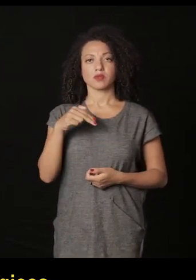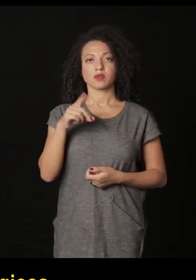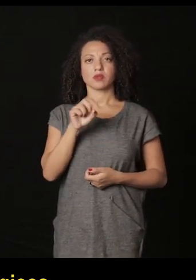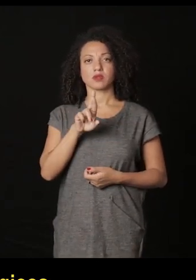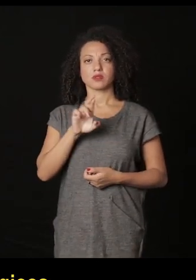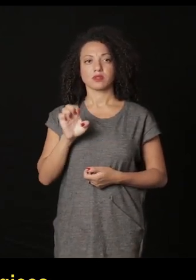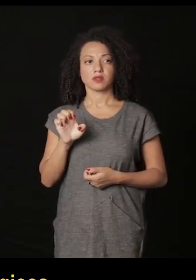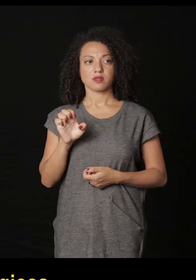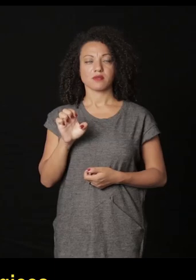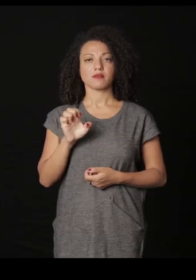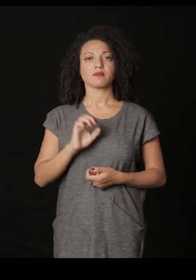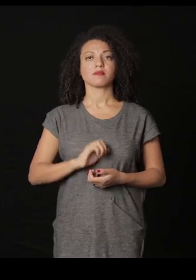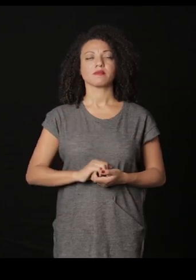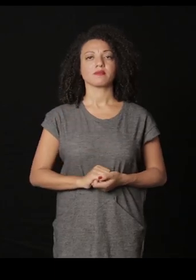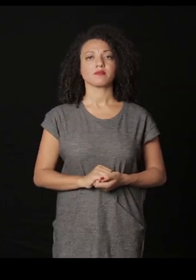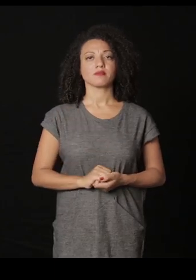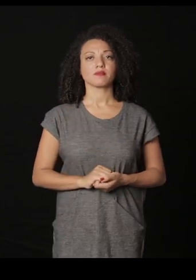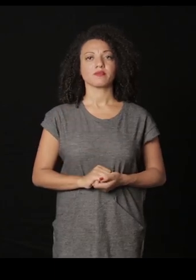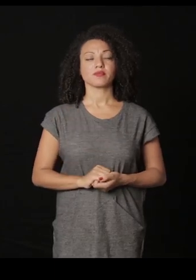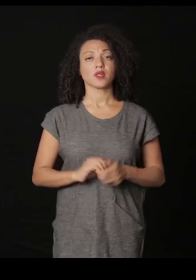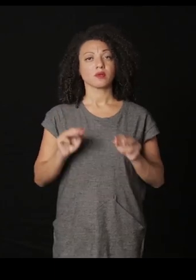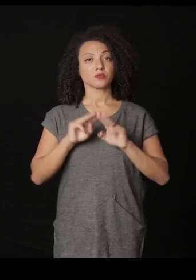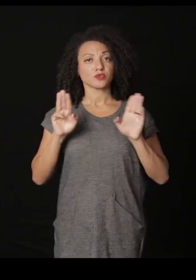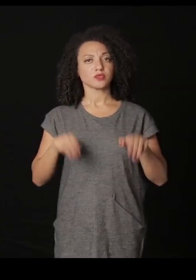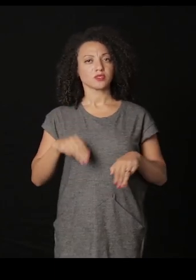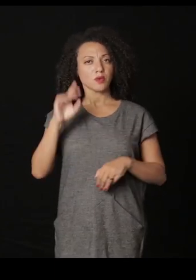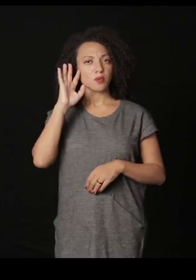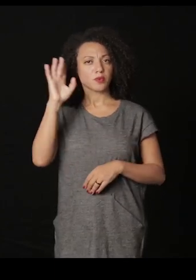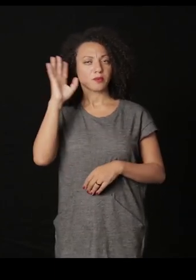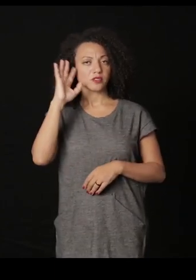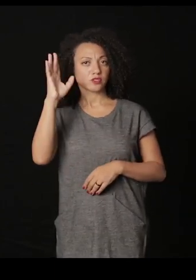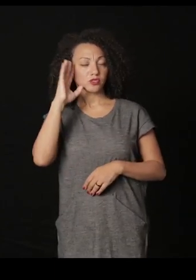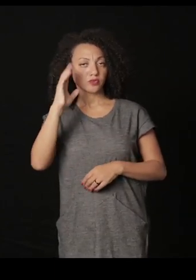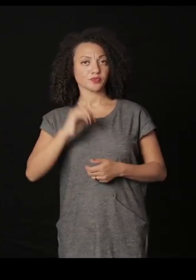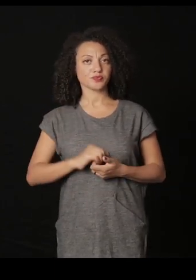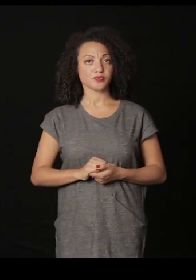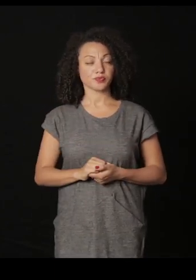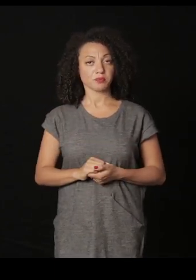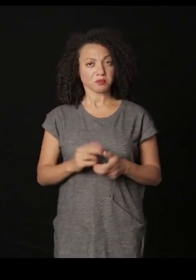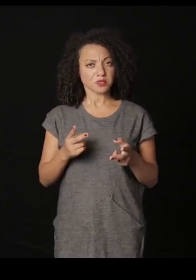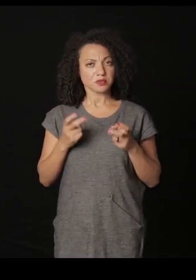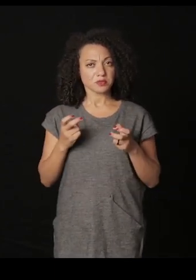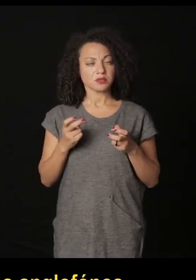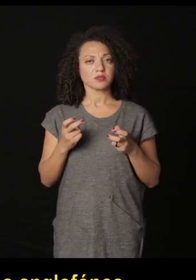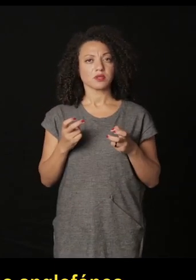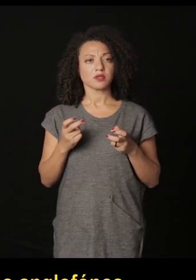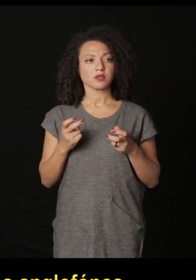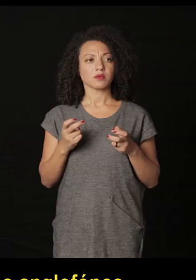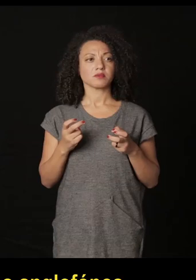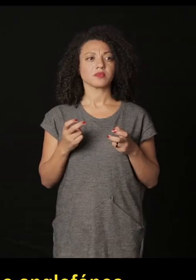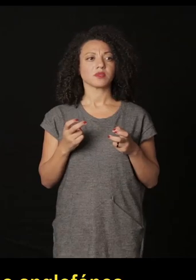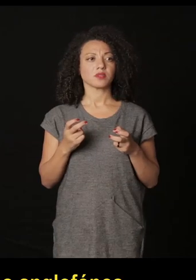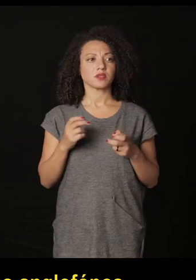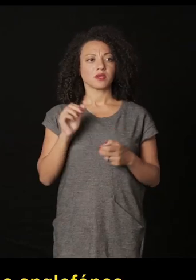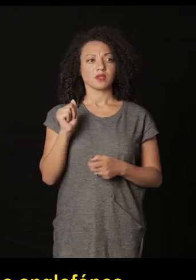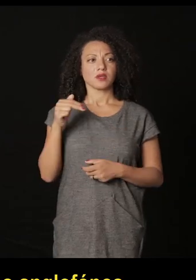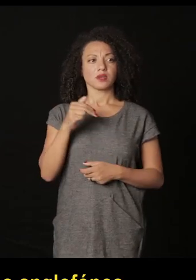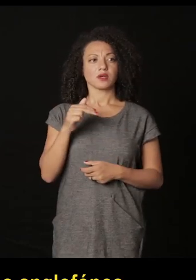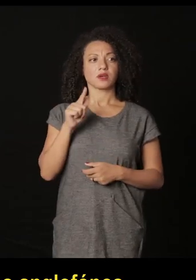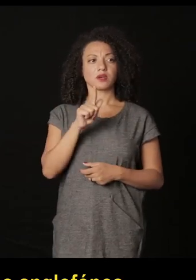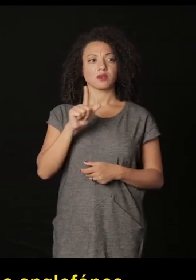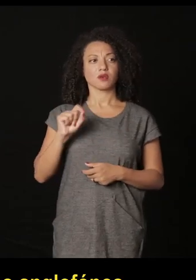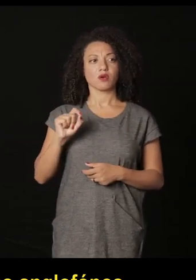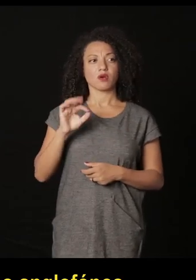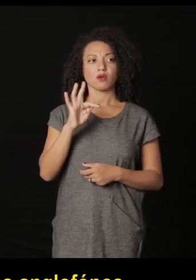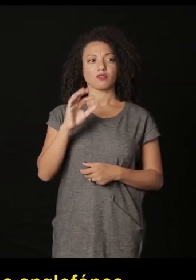ideológicos o André Malraux com seu Museu Imaginaire o ves que estamos dentro